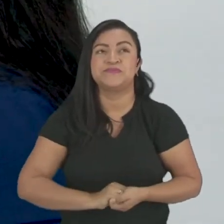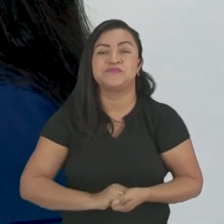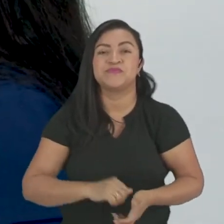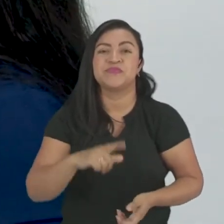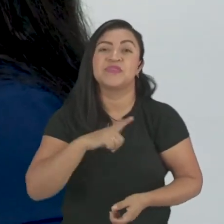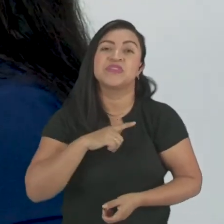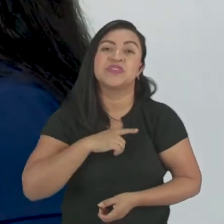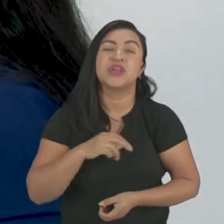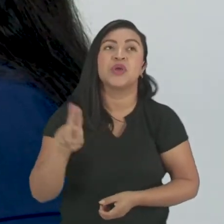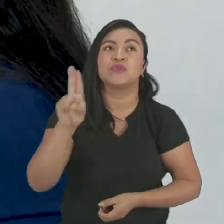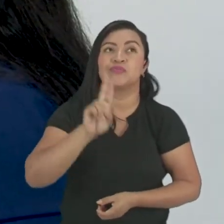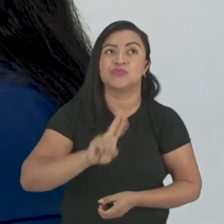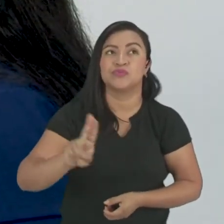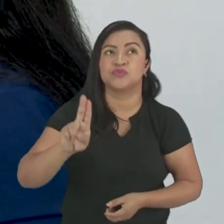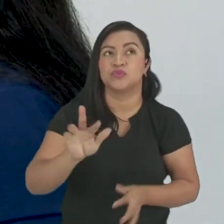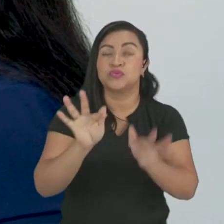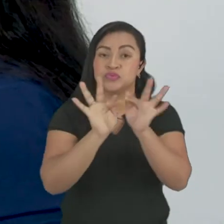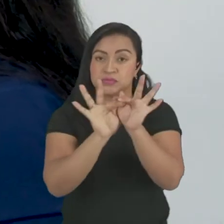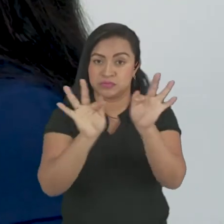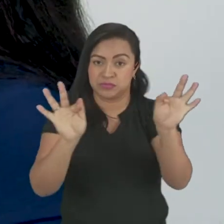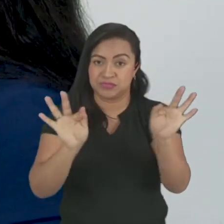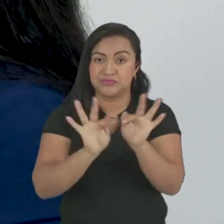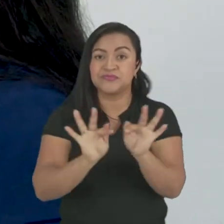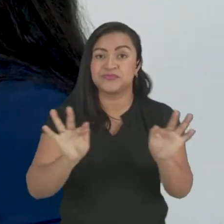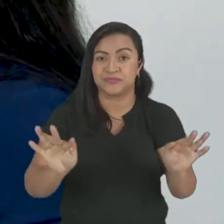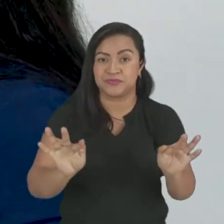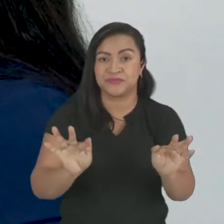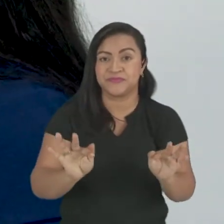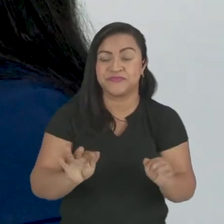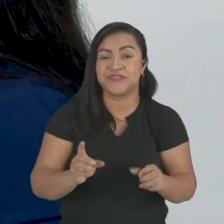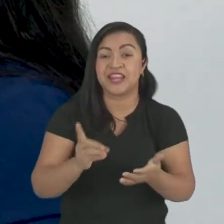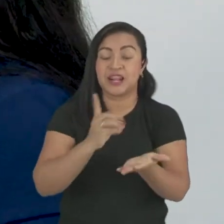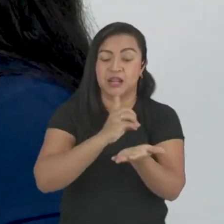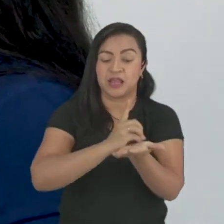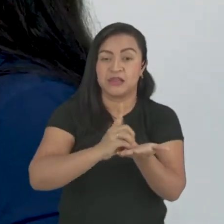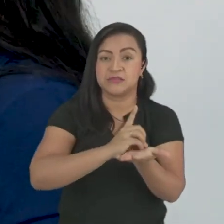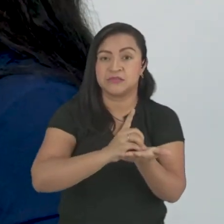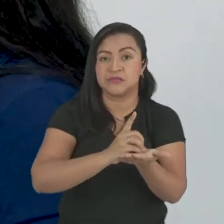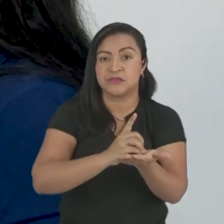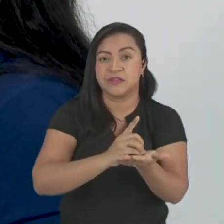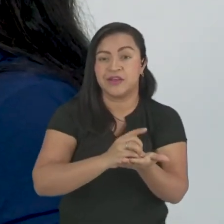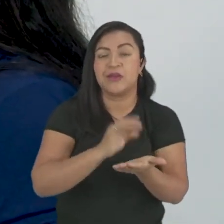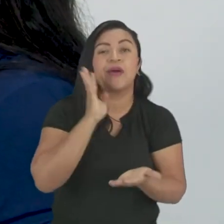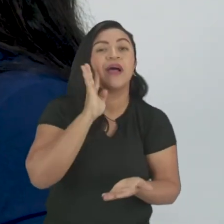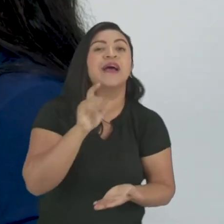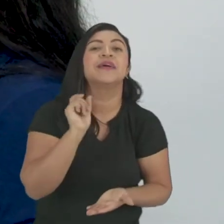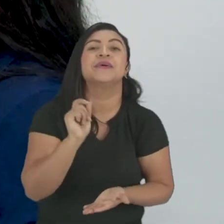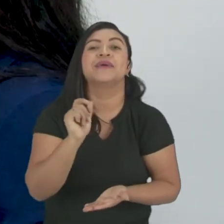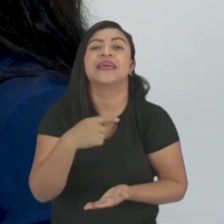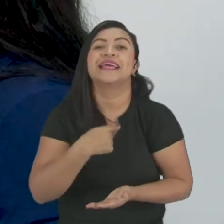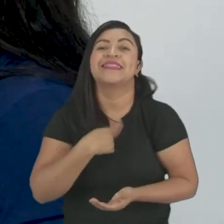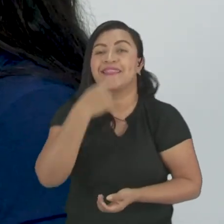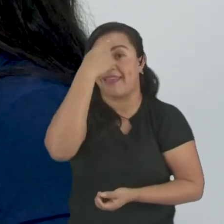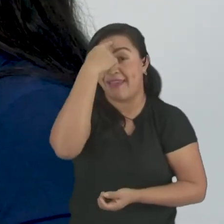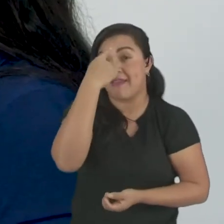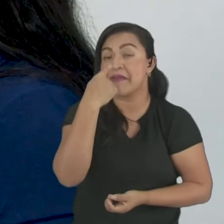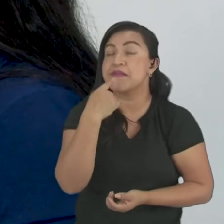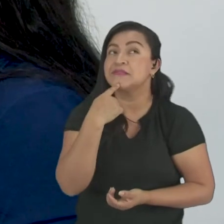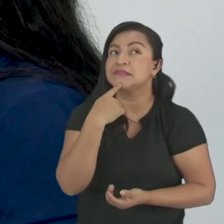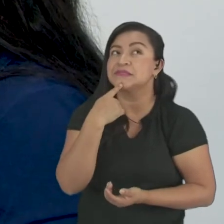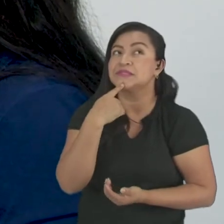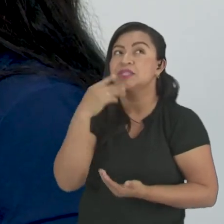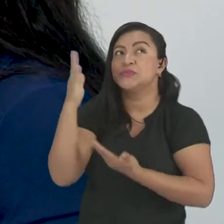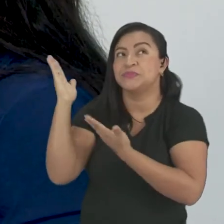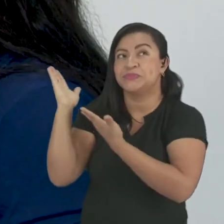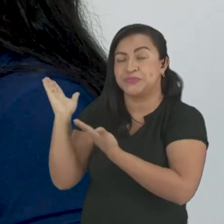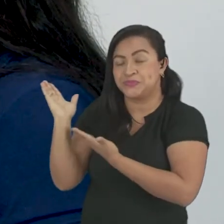utilizações, ó, frases, como falei. Nesse dicionário é legal que também tem algumas imagens. É, no caso aqui, mostra o animal,